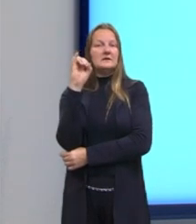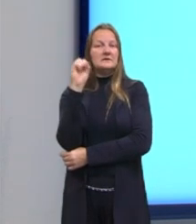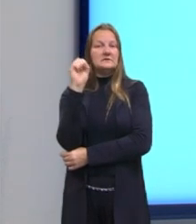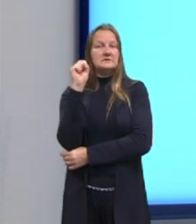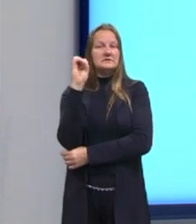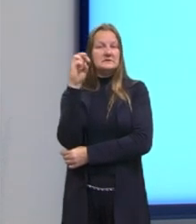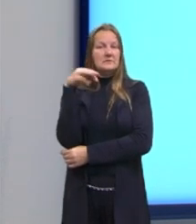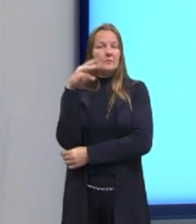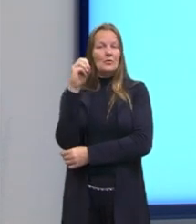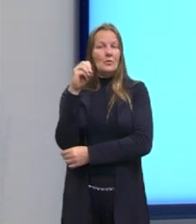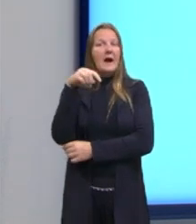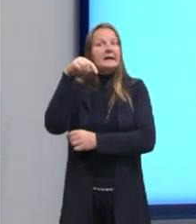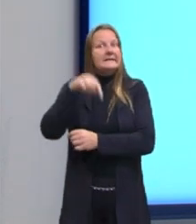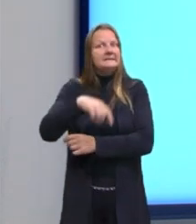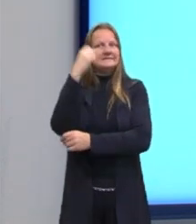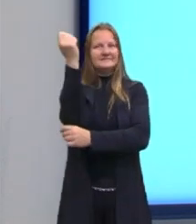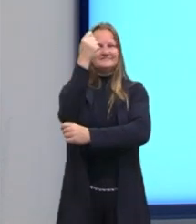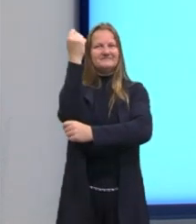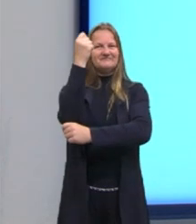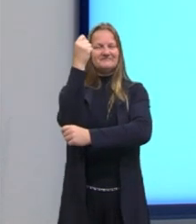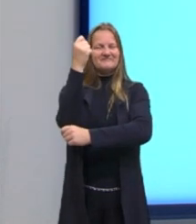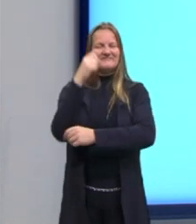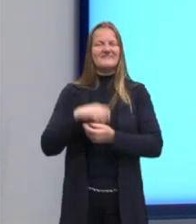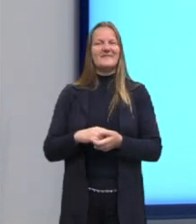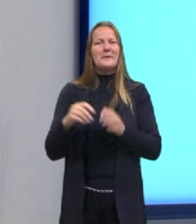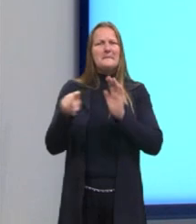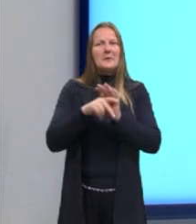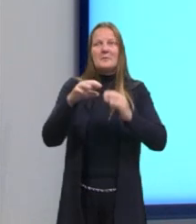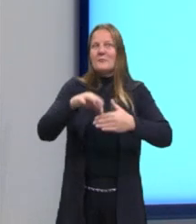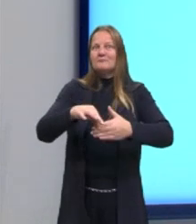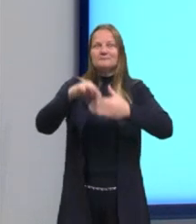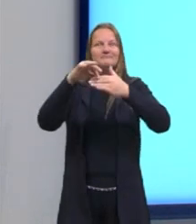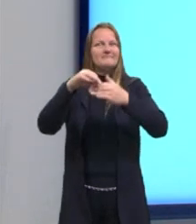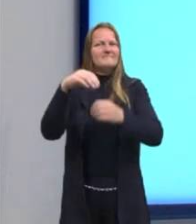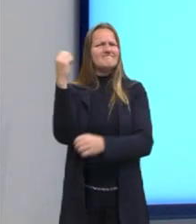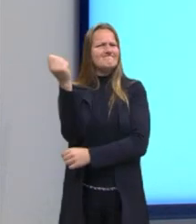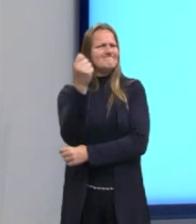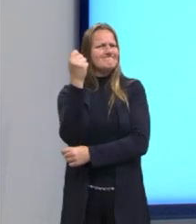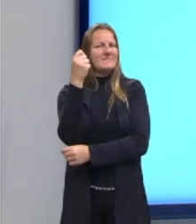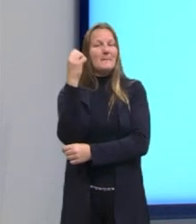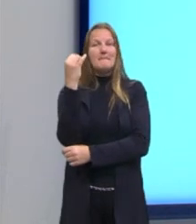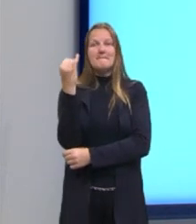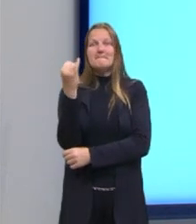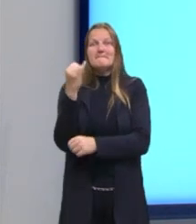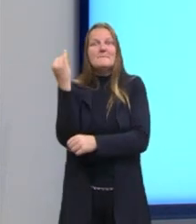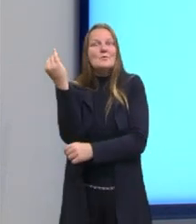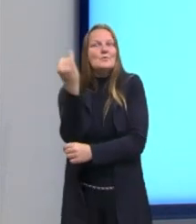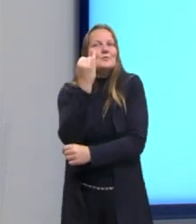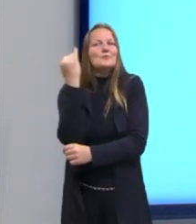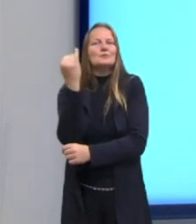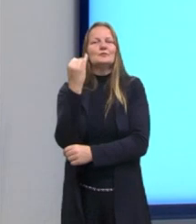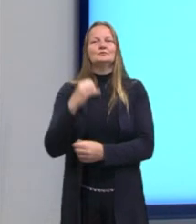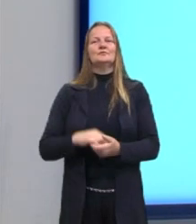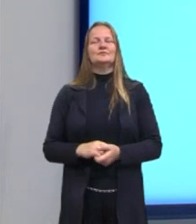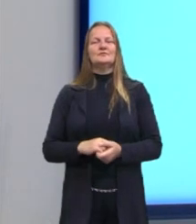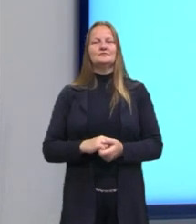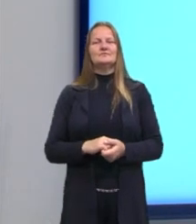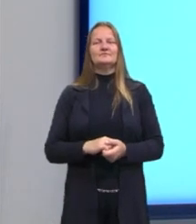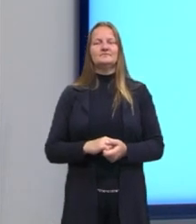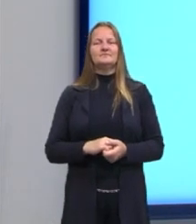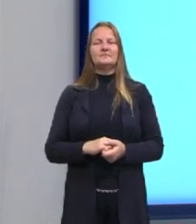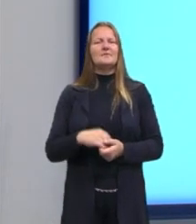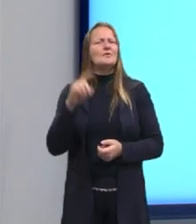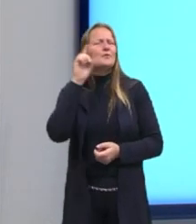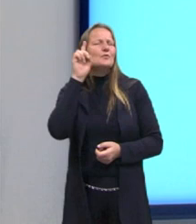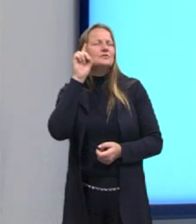gaúcho, um dos mais destacados e o que a gente mais conhece é o Érico Veríssimo. E ele fala muito sobre a questão do